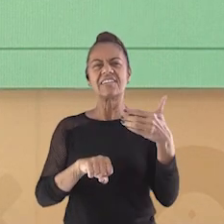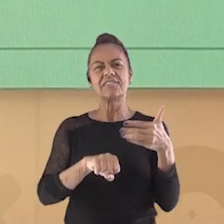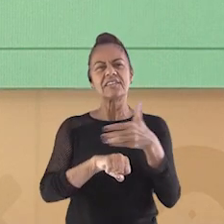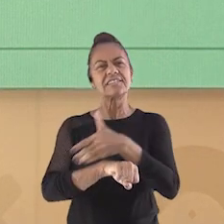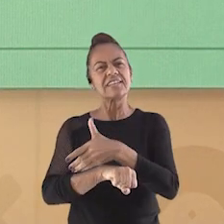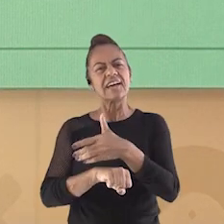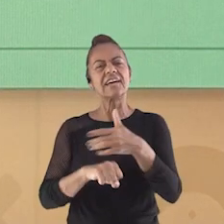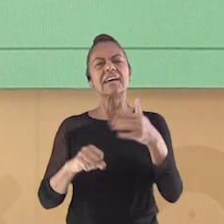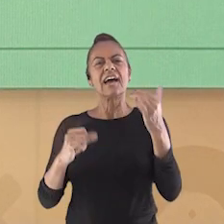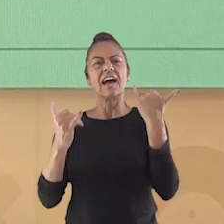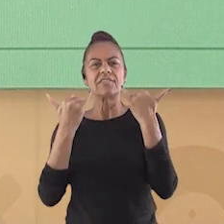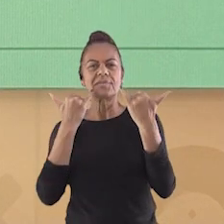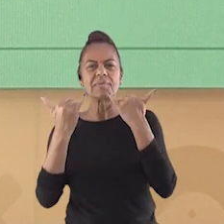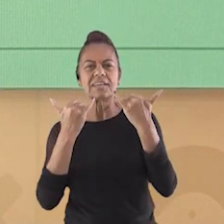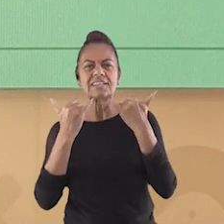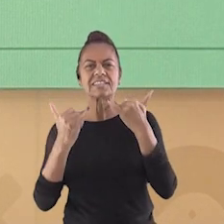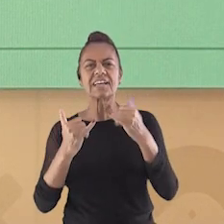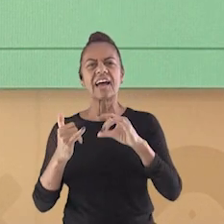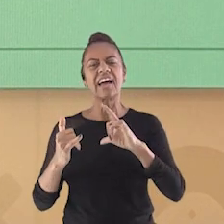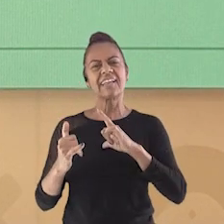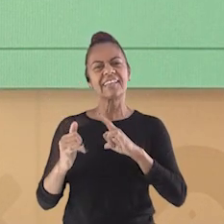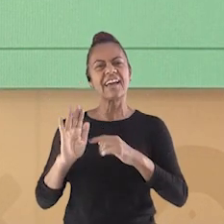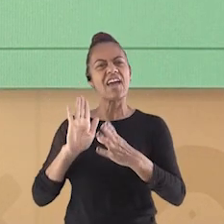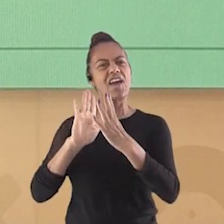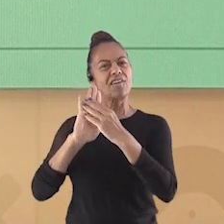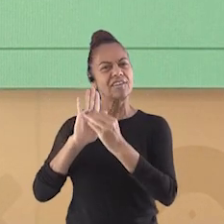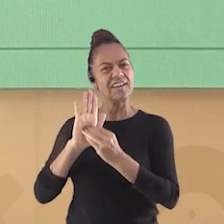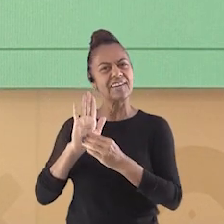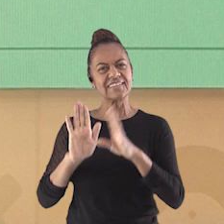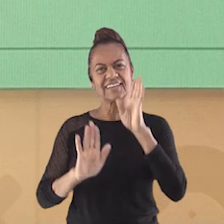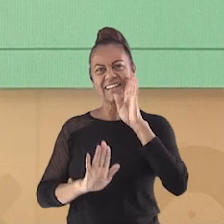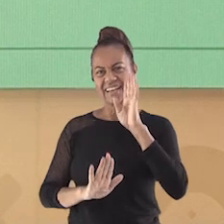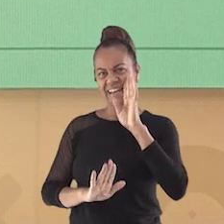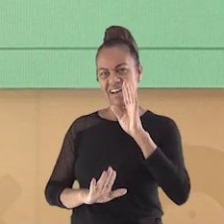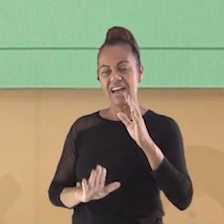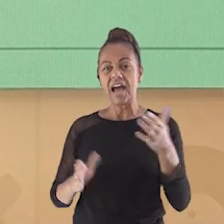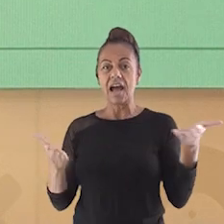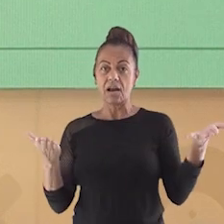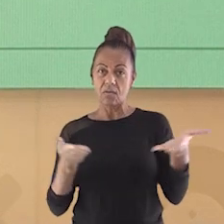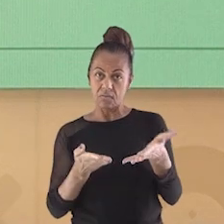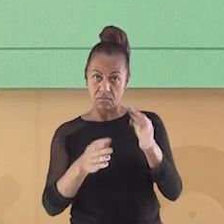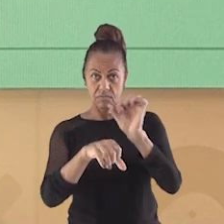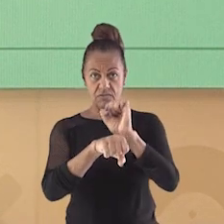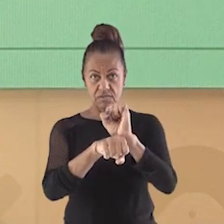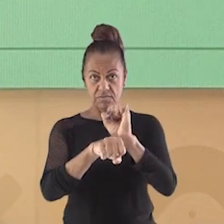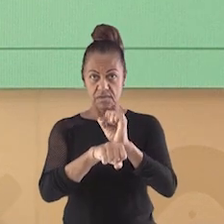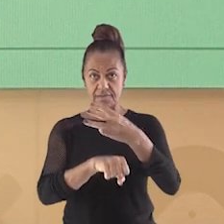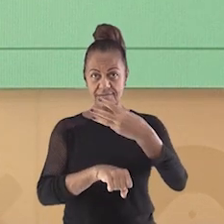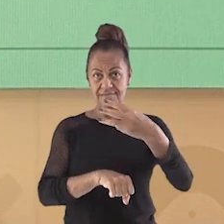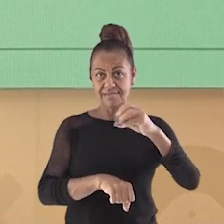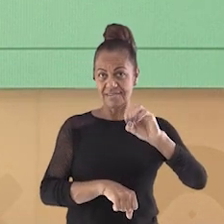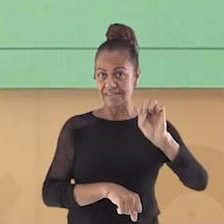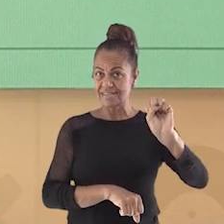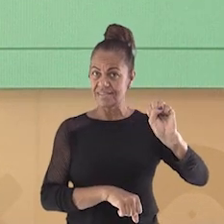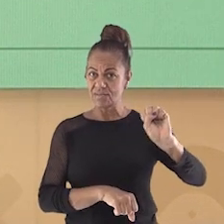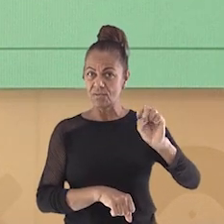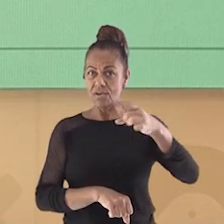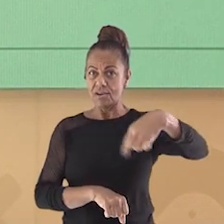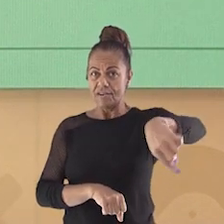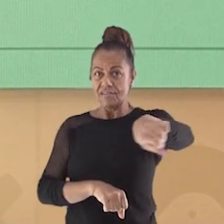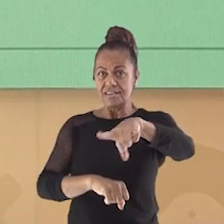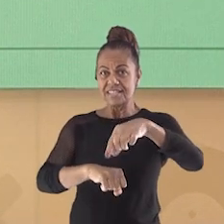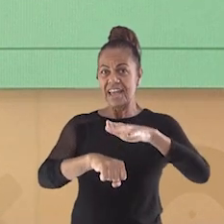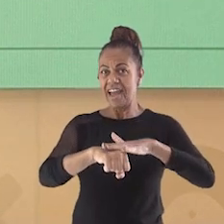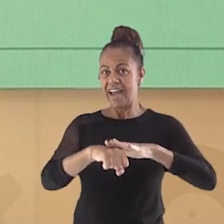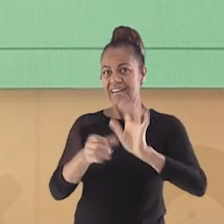Lá você tem acesso a informações e muitos conteúdos legais. Eu vou dar 30 segundinhos para você anotar os